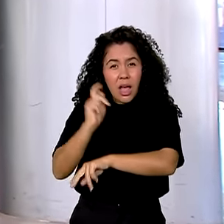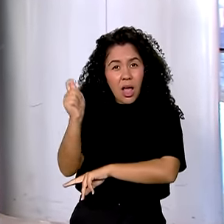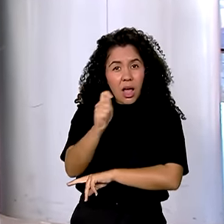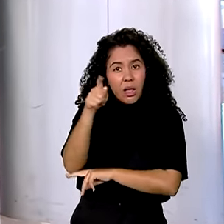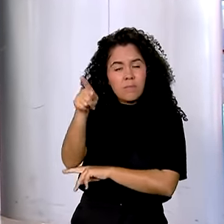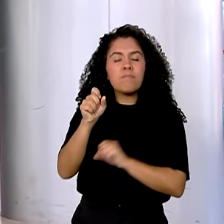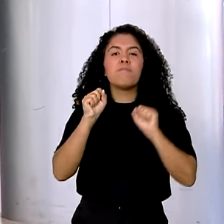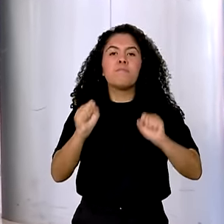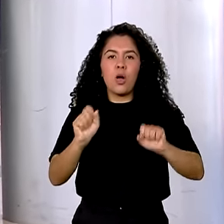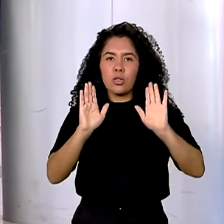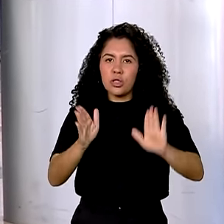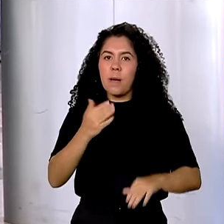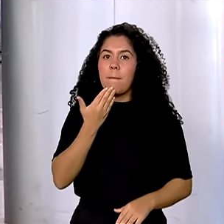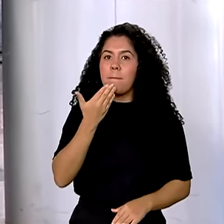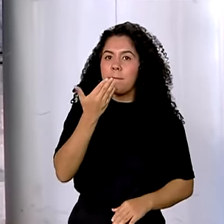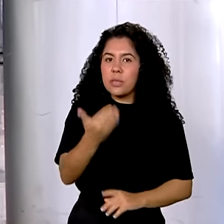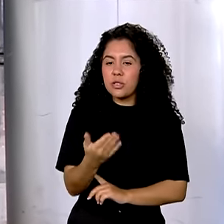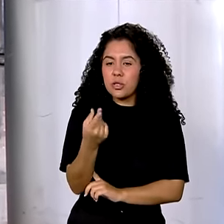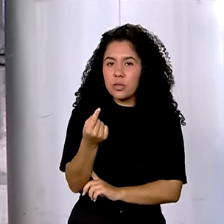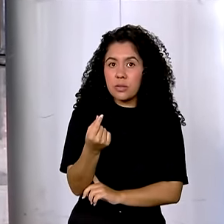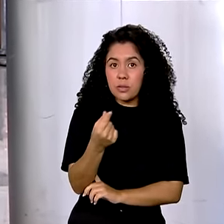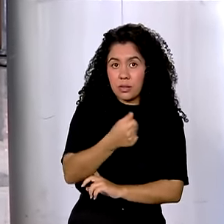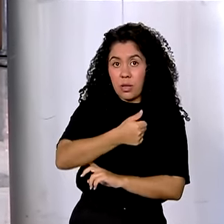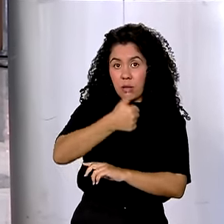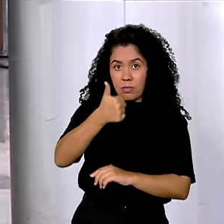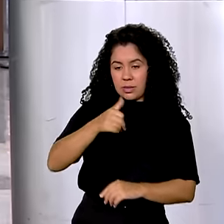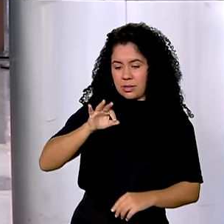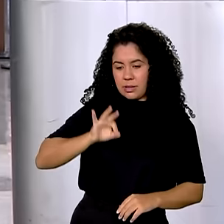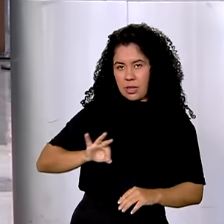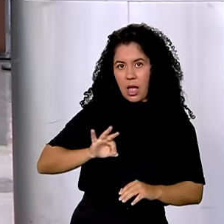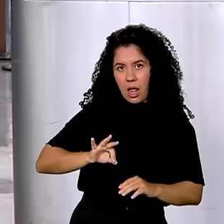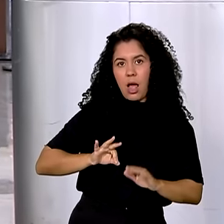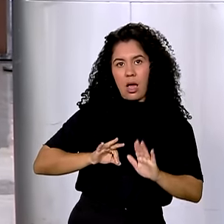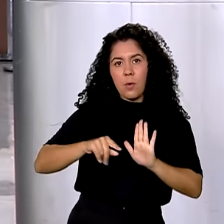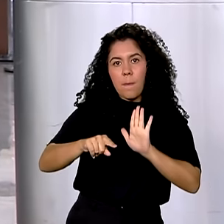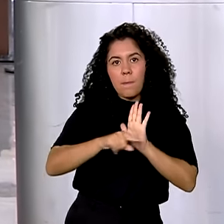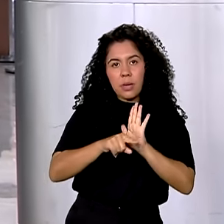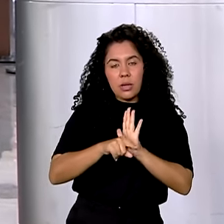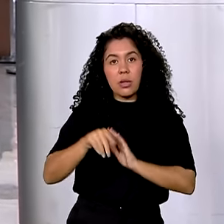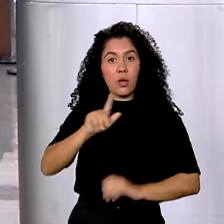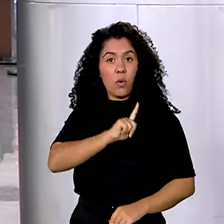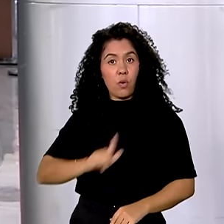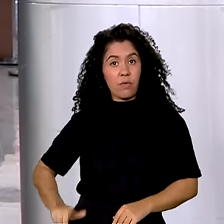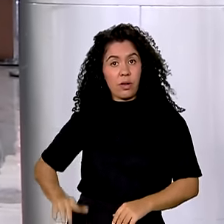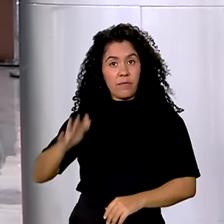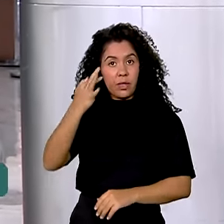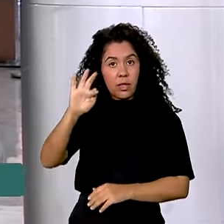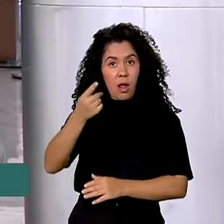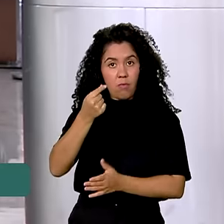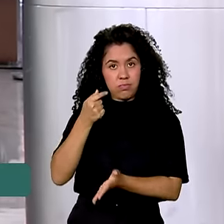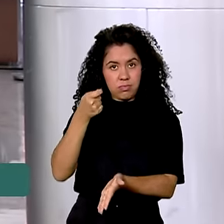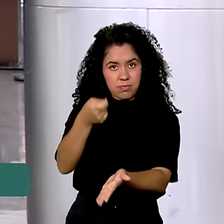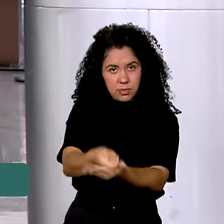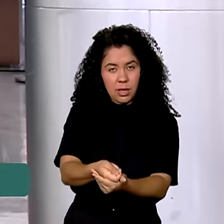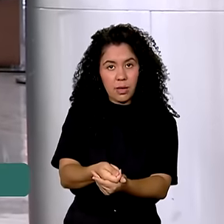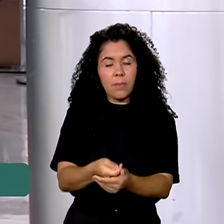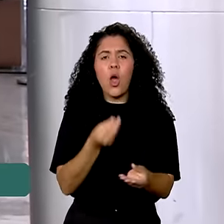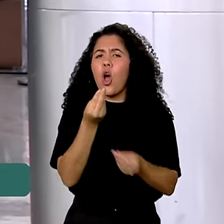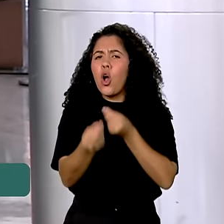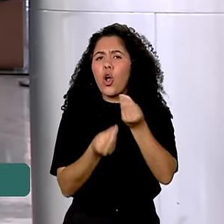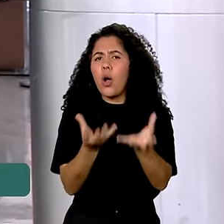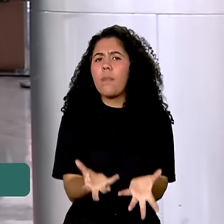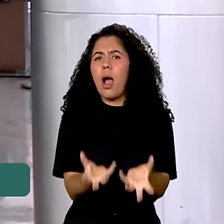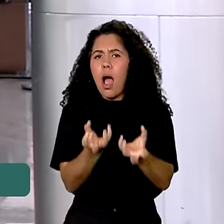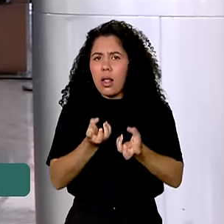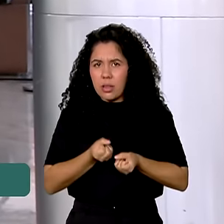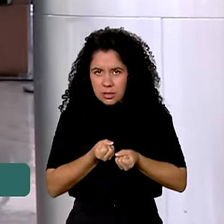podem solicitar a primeira parcela dos dois salários mínimos que serão pagos pelo governo federal. A adesão ao programa deve